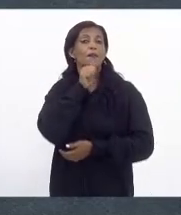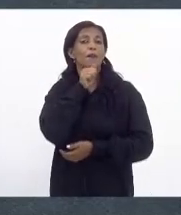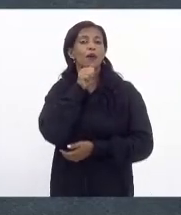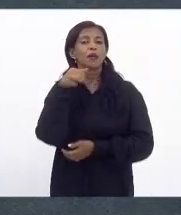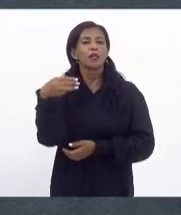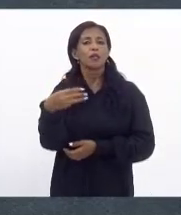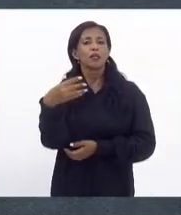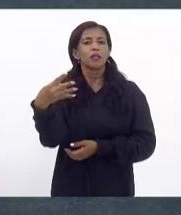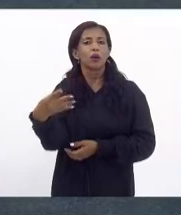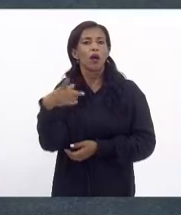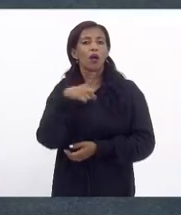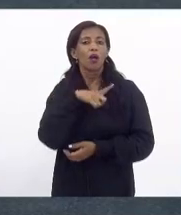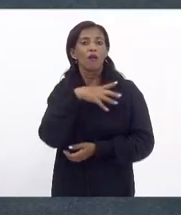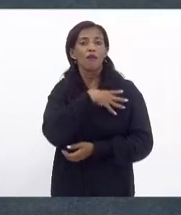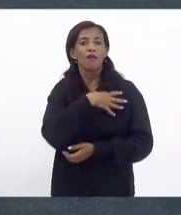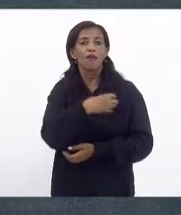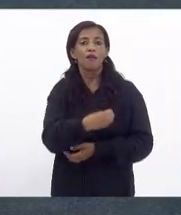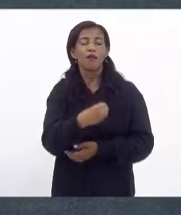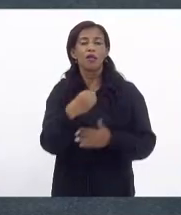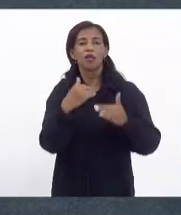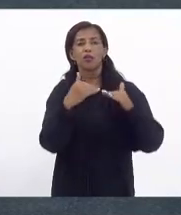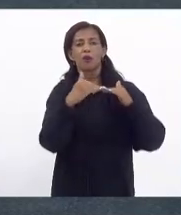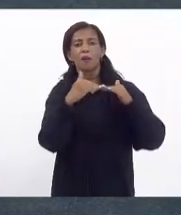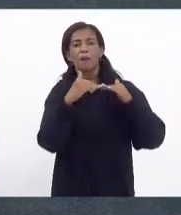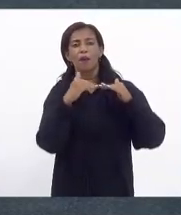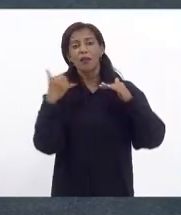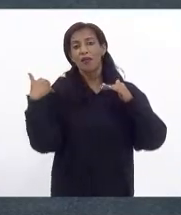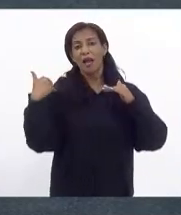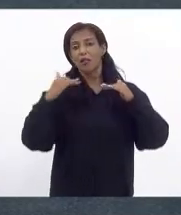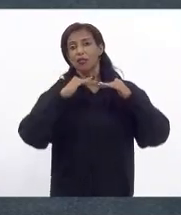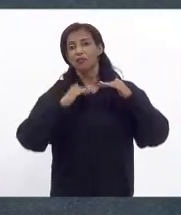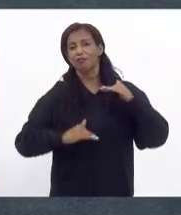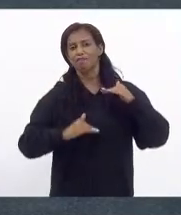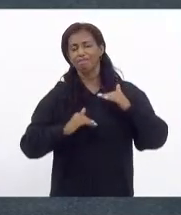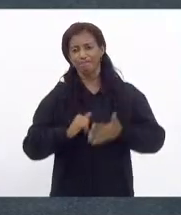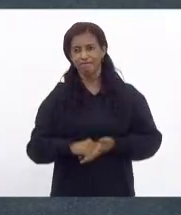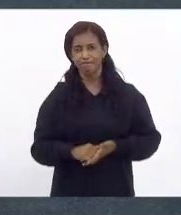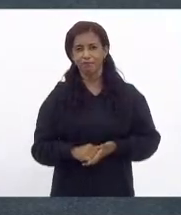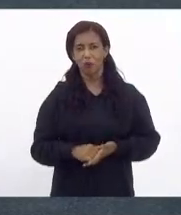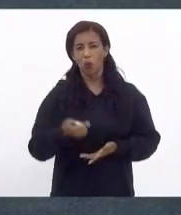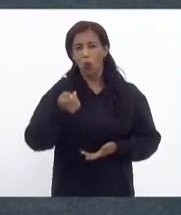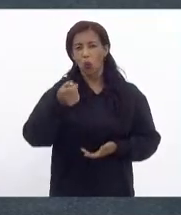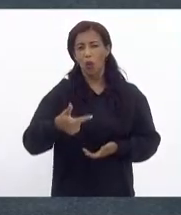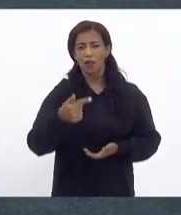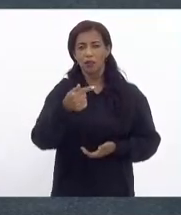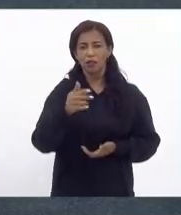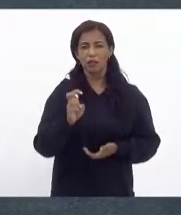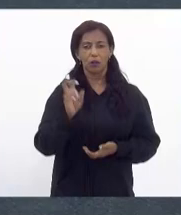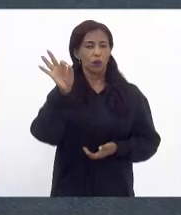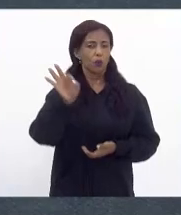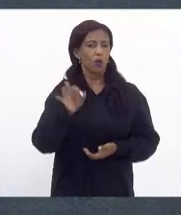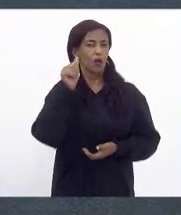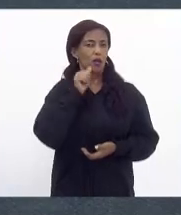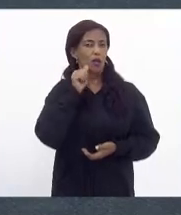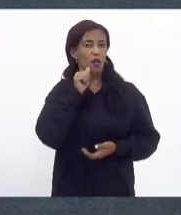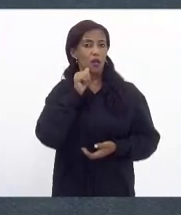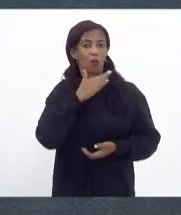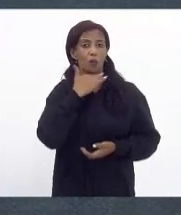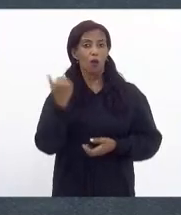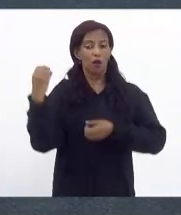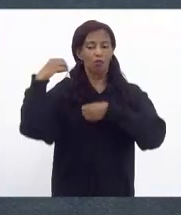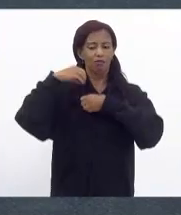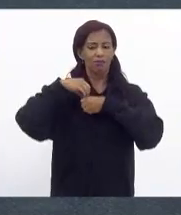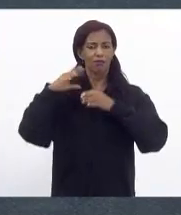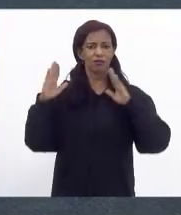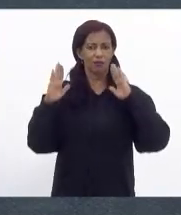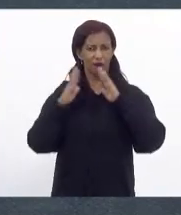34 delas tinham filhos menores de idade quase 75% das mulheres foram mortas dentro da sua